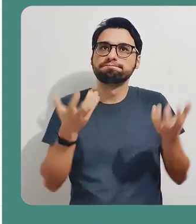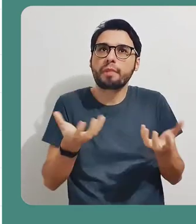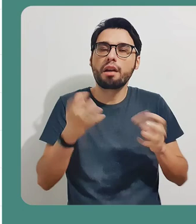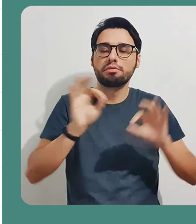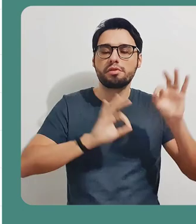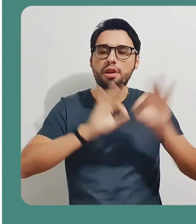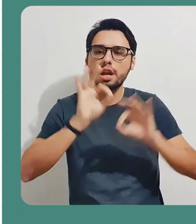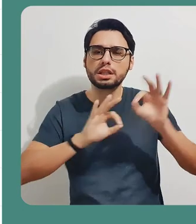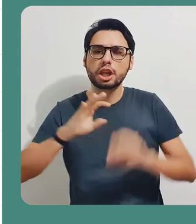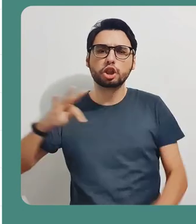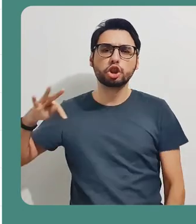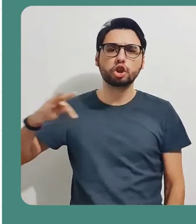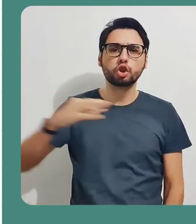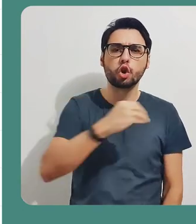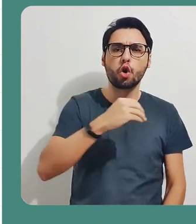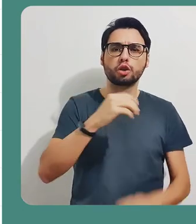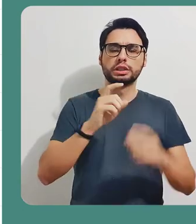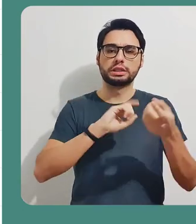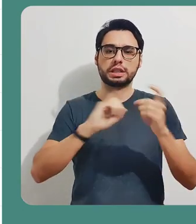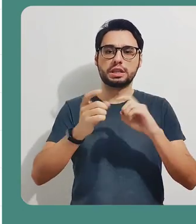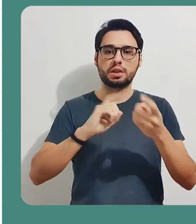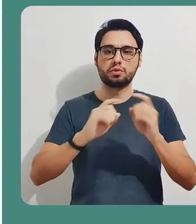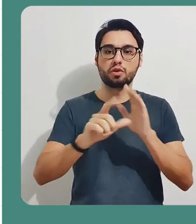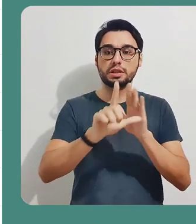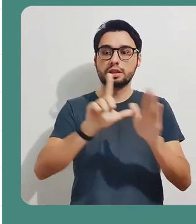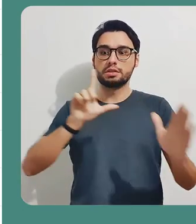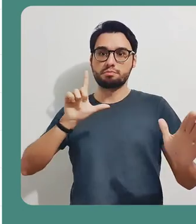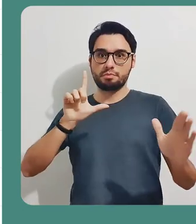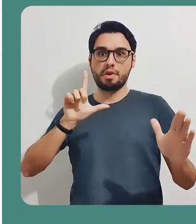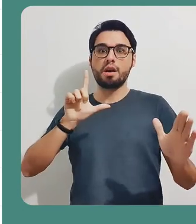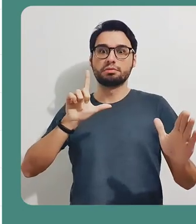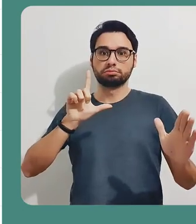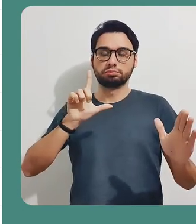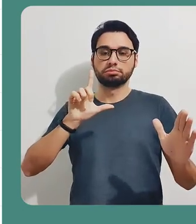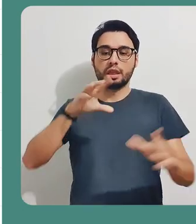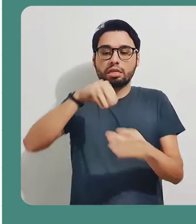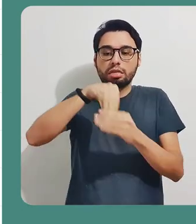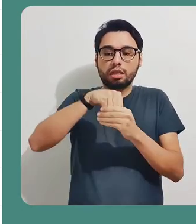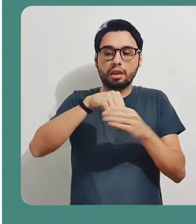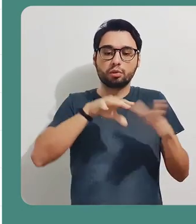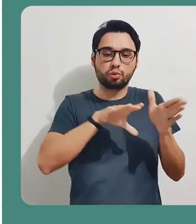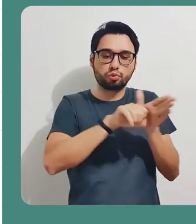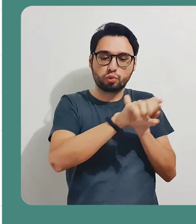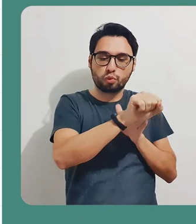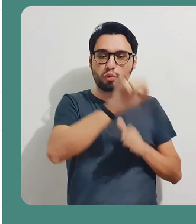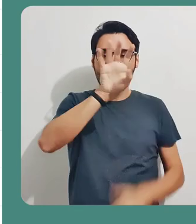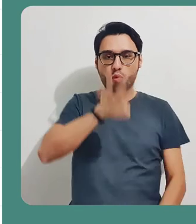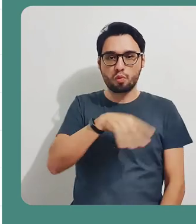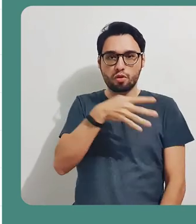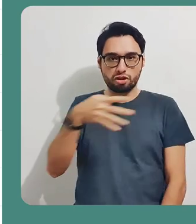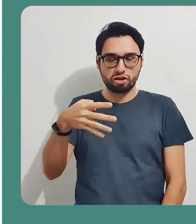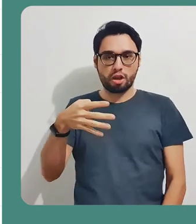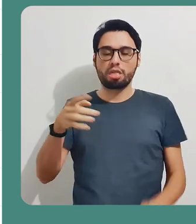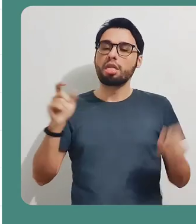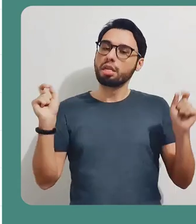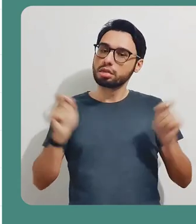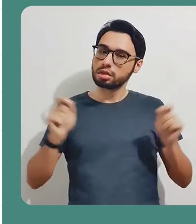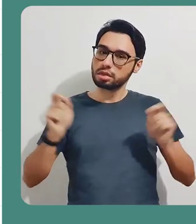com as minhas aulas, e agendar todas as minhas webconferências, já criar todas as minhas salas com uma certa